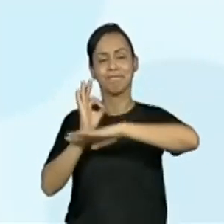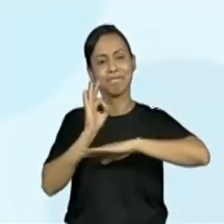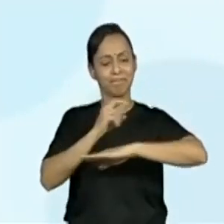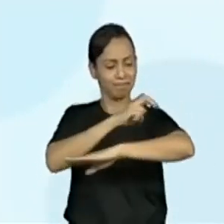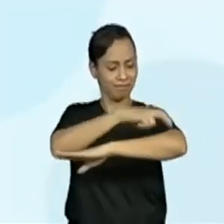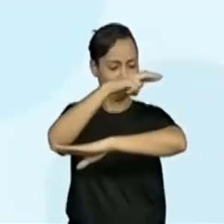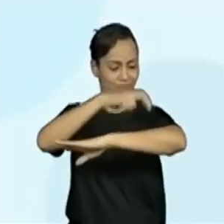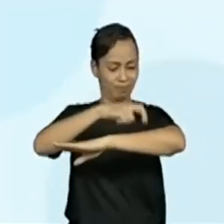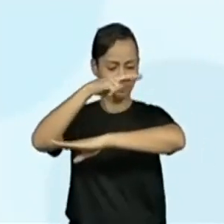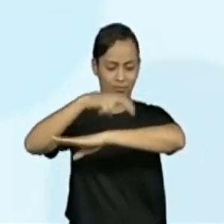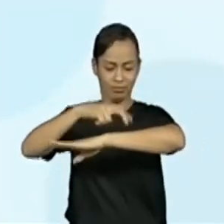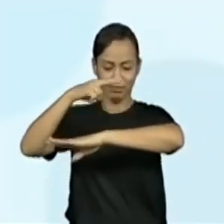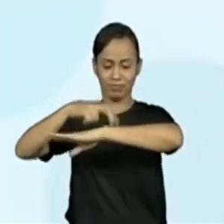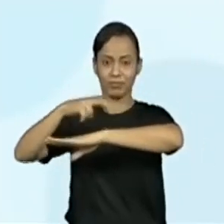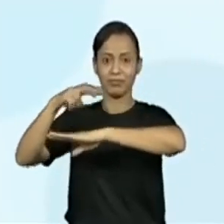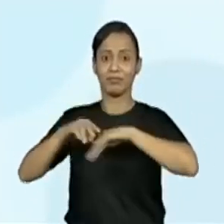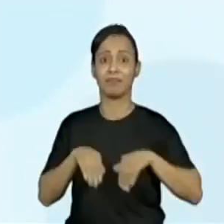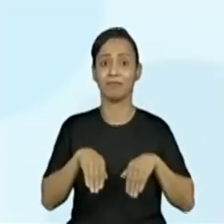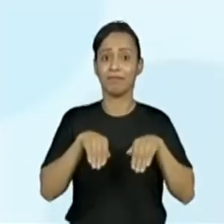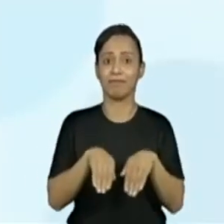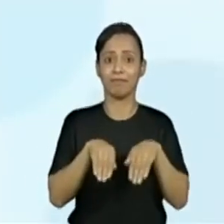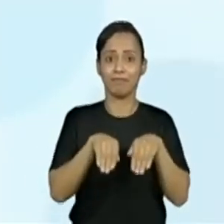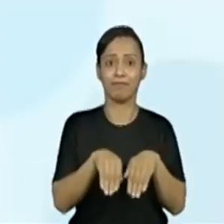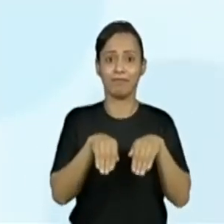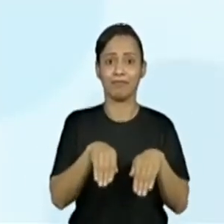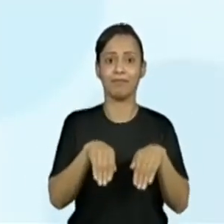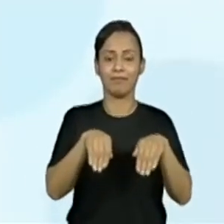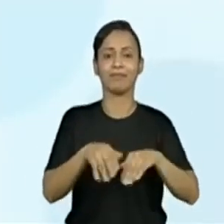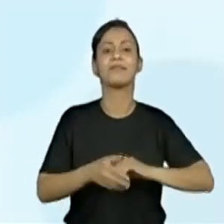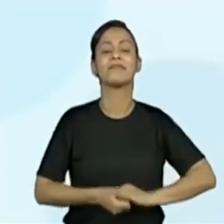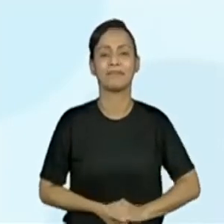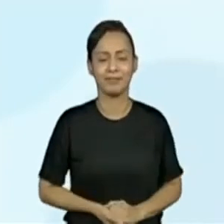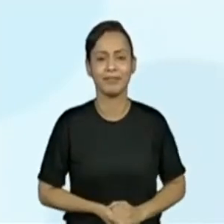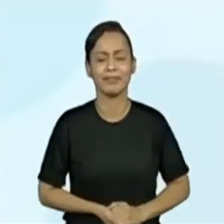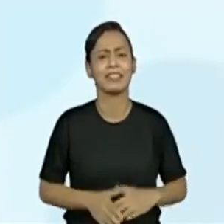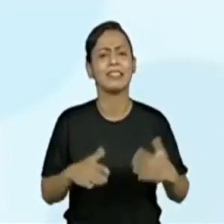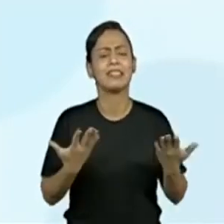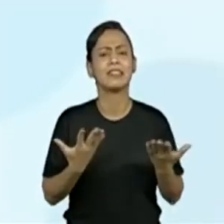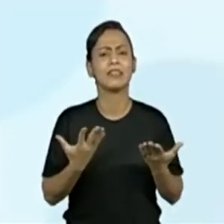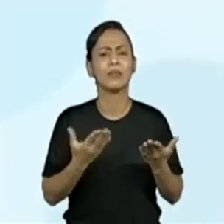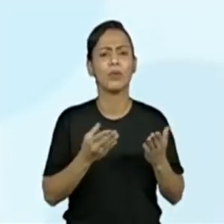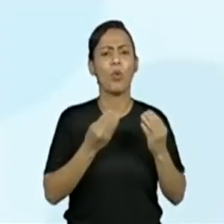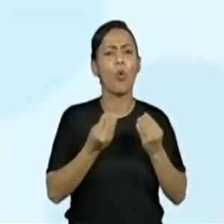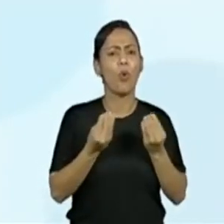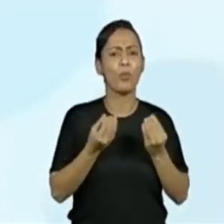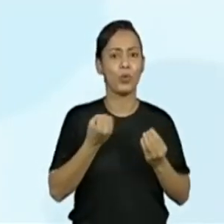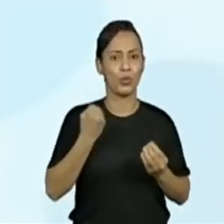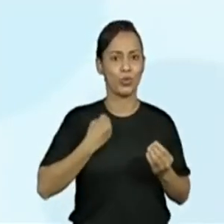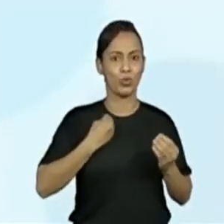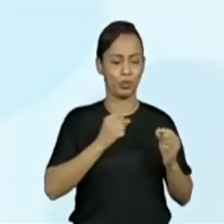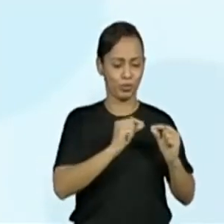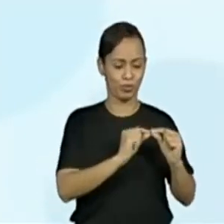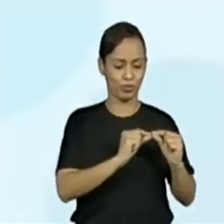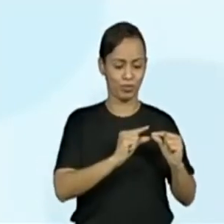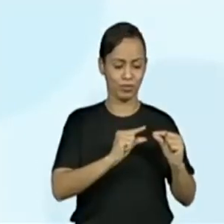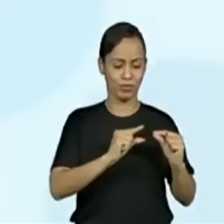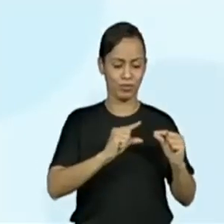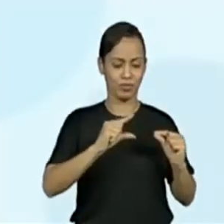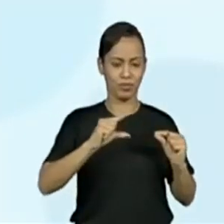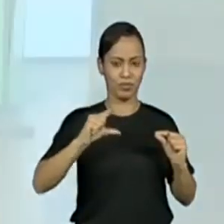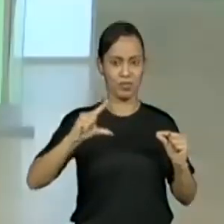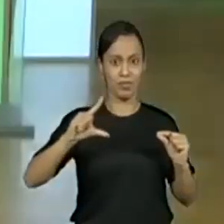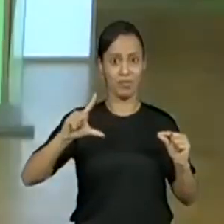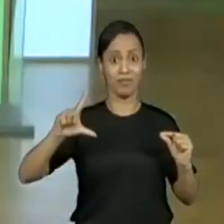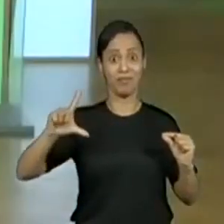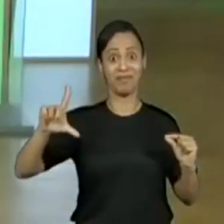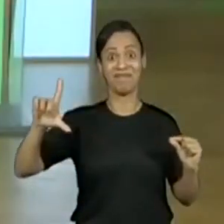Pensando, então, na sequência numérica e nessa reta numérica aí com os saltos